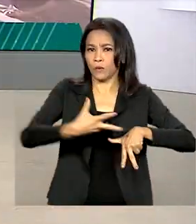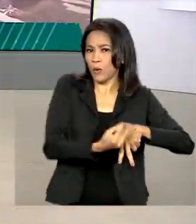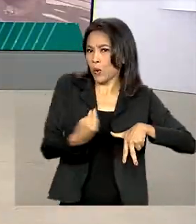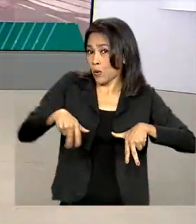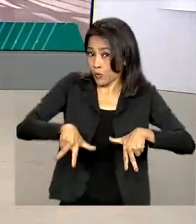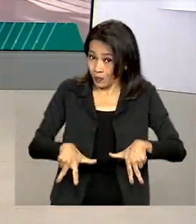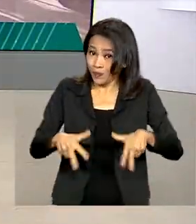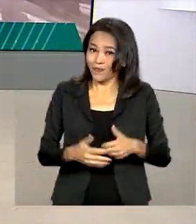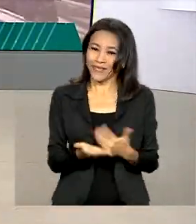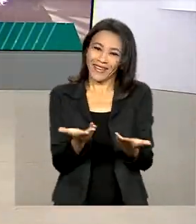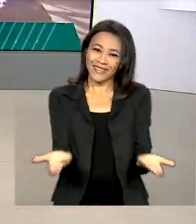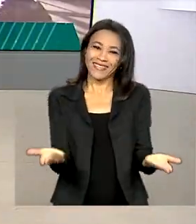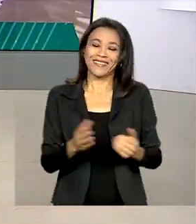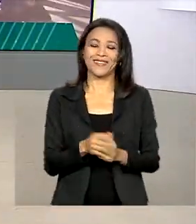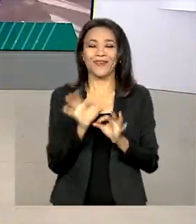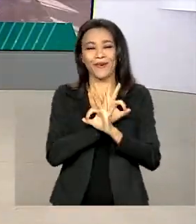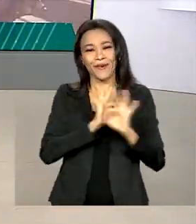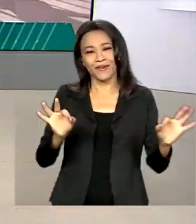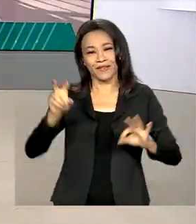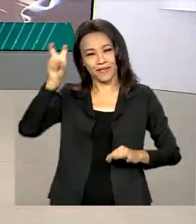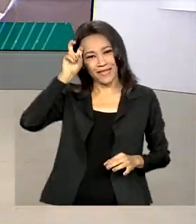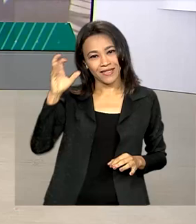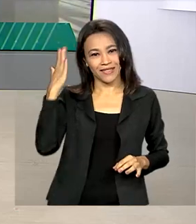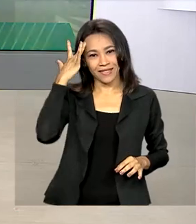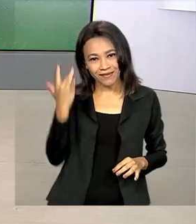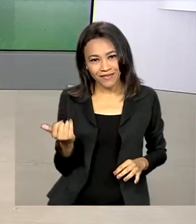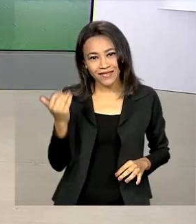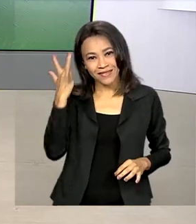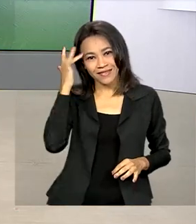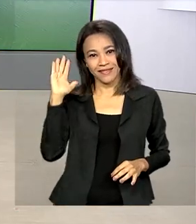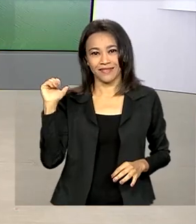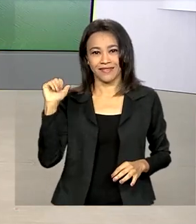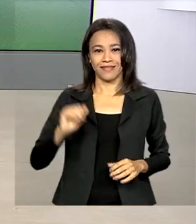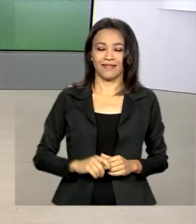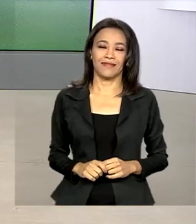É isso, uma ótima quinta-feira para você. Até amanhã. Tchau.